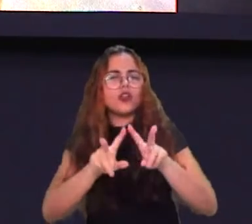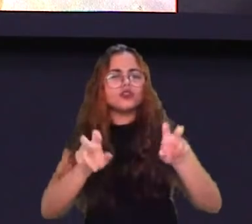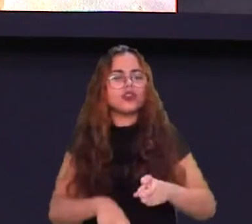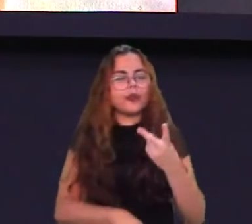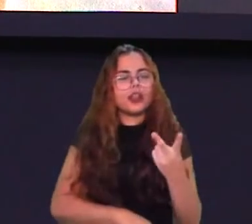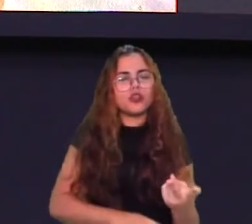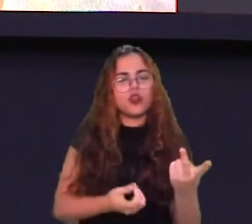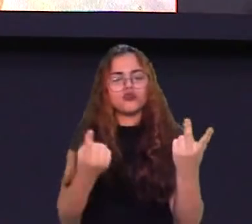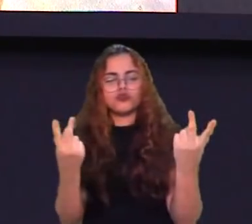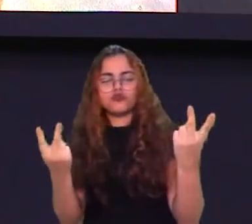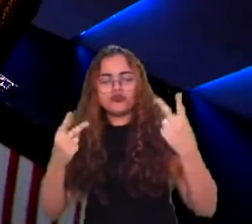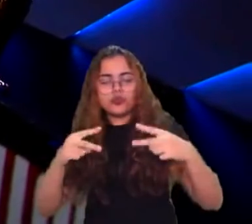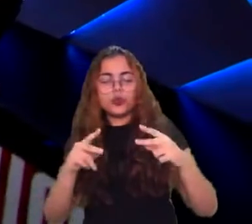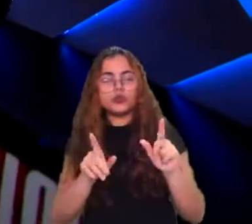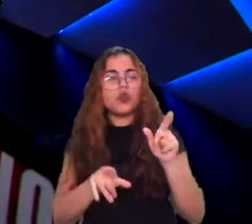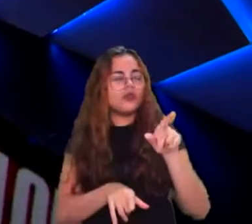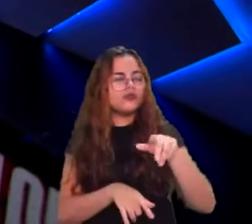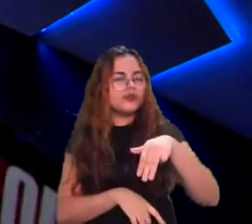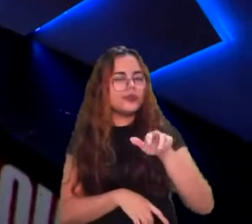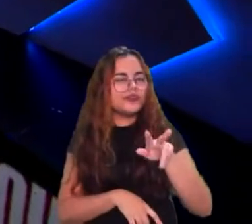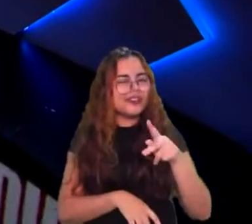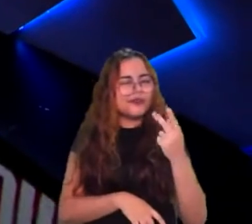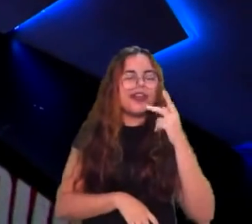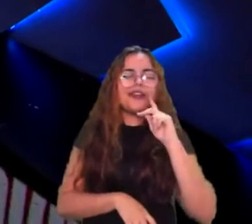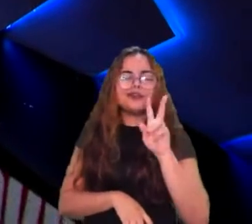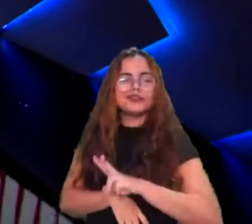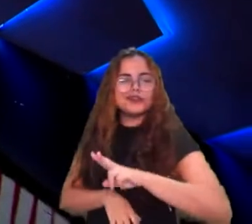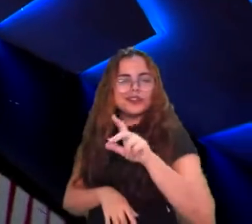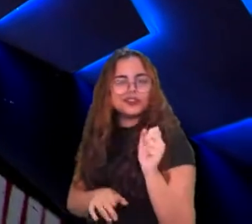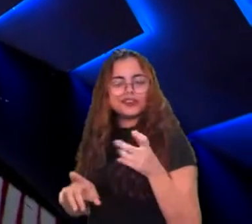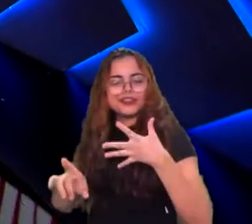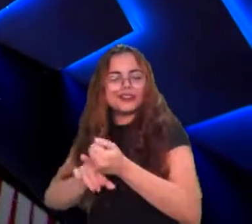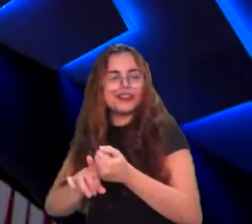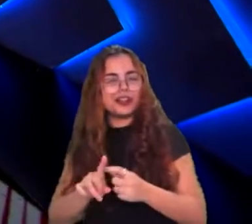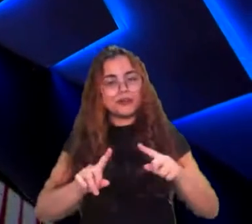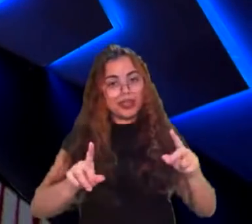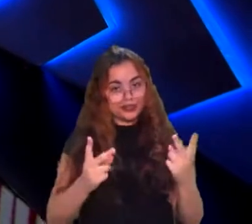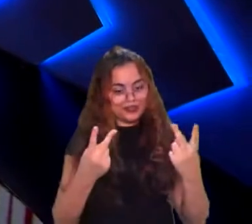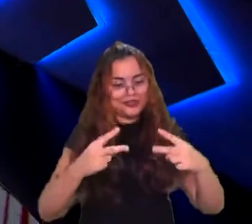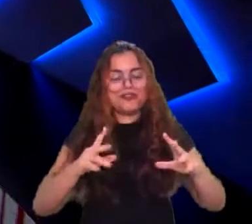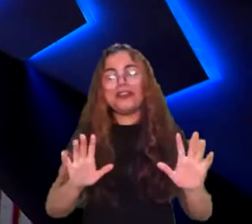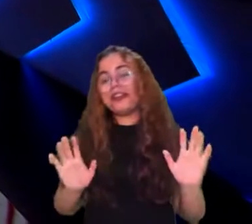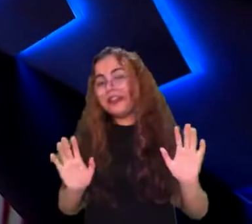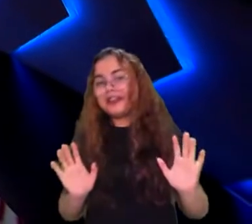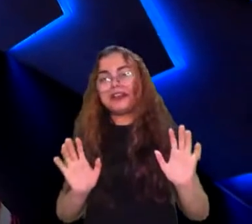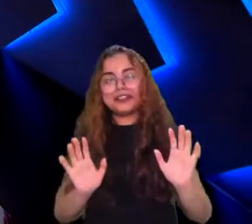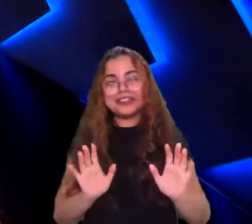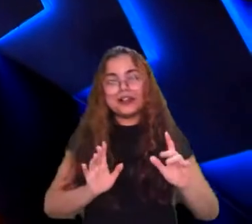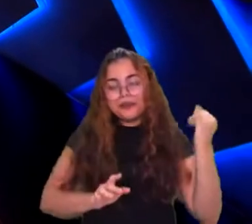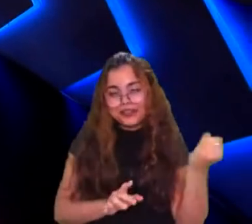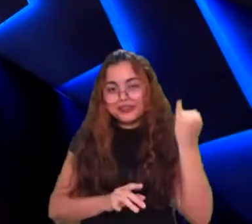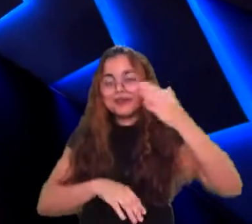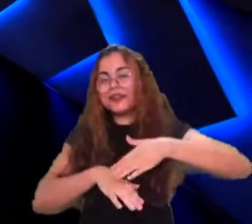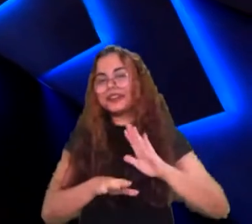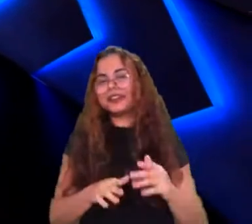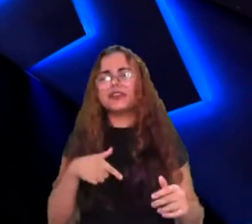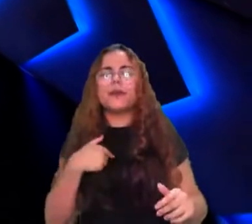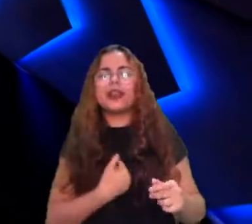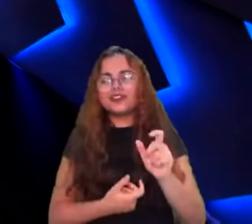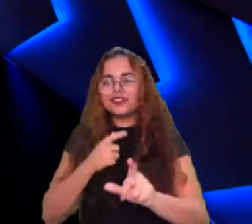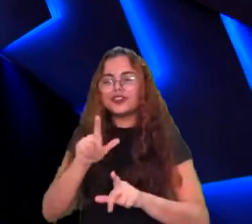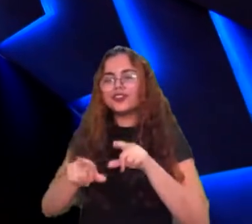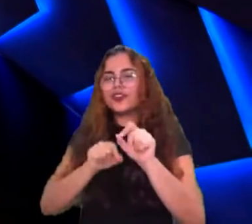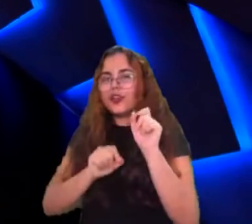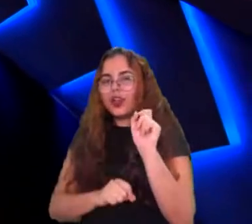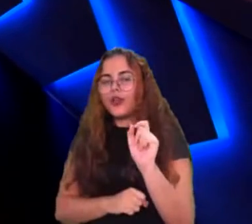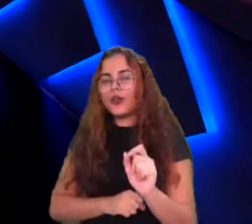dano não contribuiu tanto assim dentro de jogo, mas o 2v2 foi essencial pra essa vitória. E quem é o nosso MVP aqui e o Revolta escolhemos foi a sua dupla